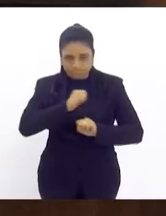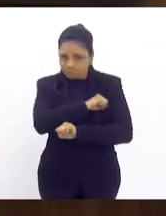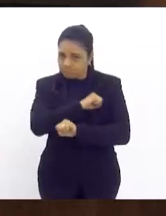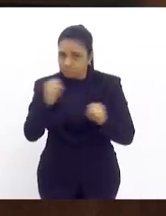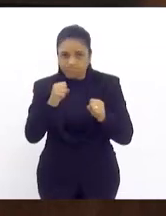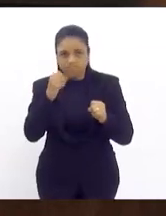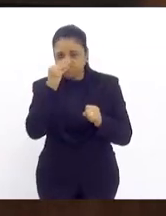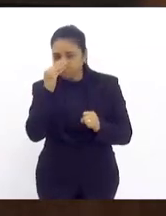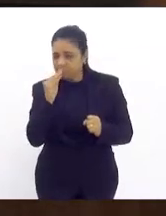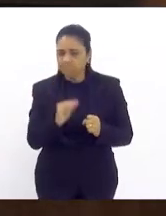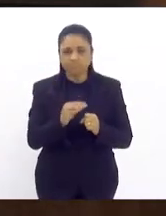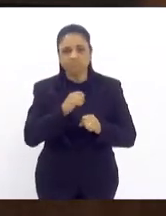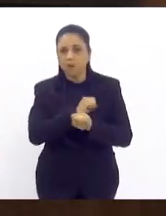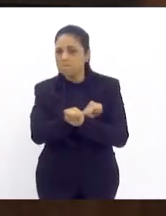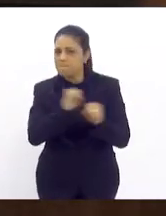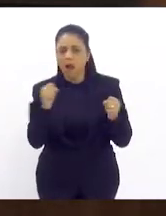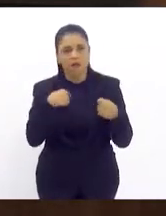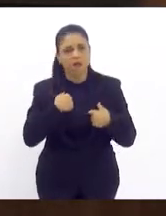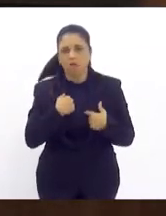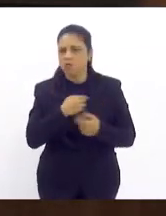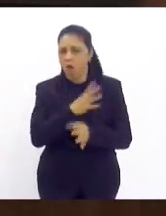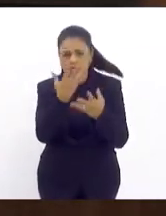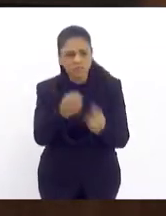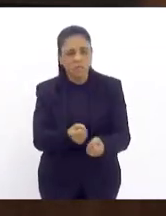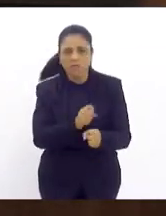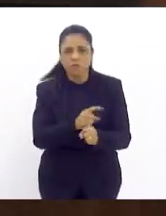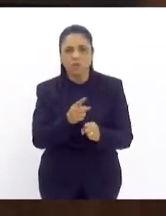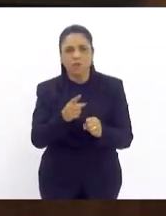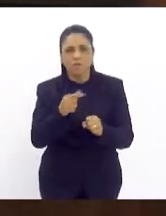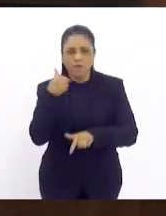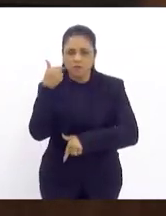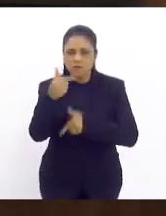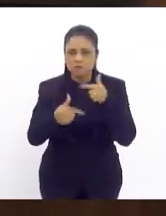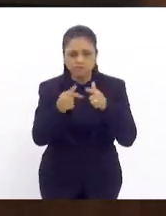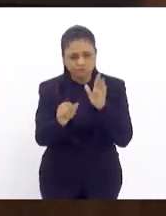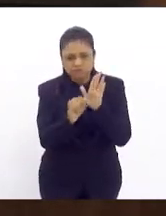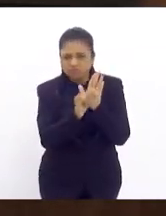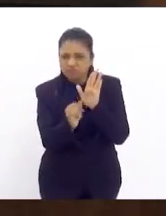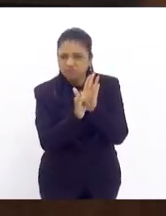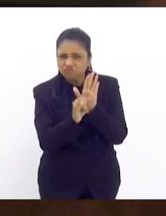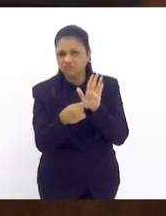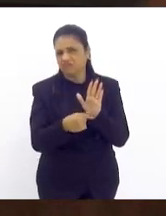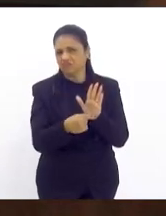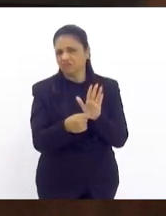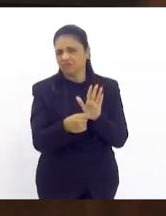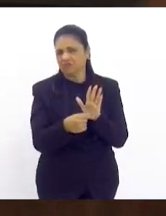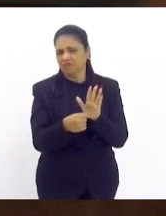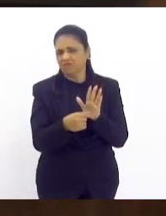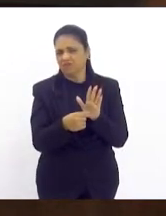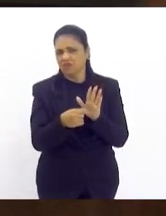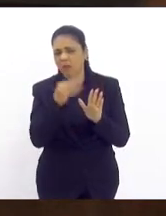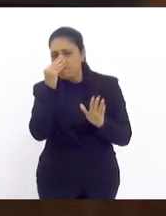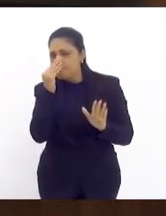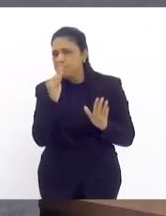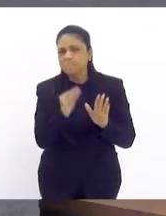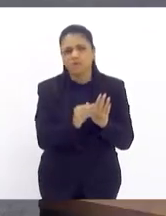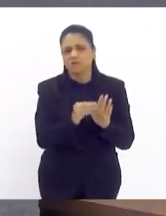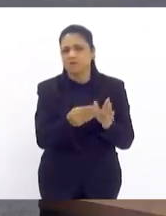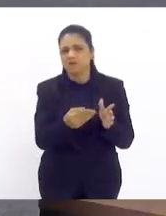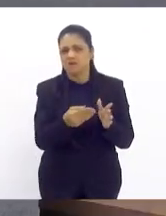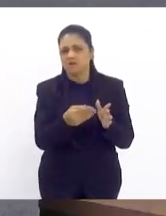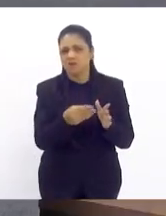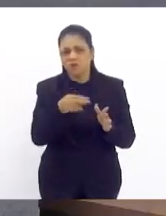com esse ato, deputada Verônica, um ato que é um desprezo, não é pelo